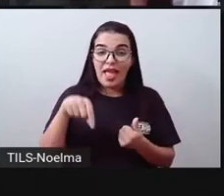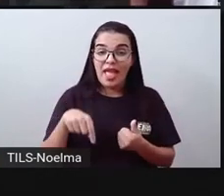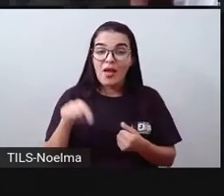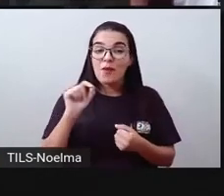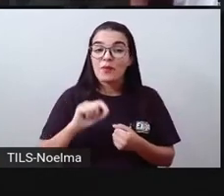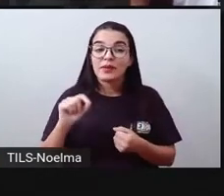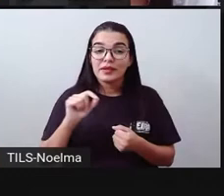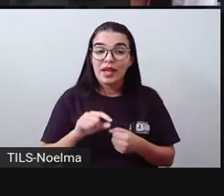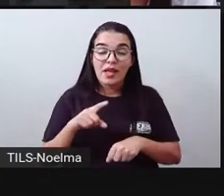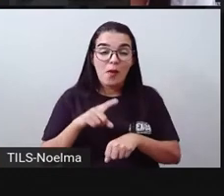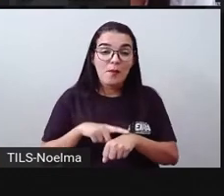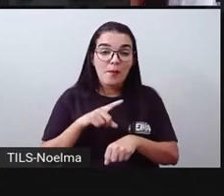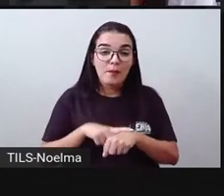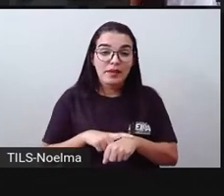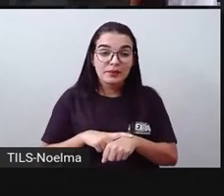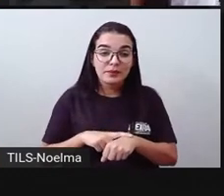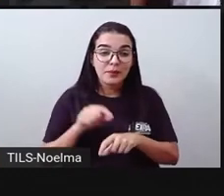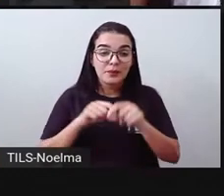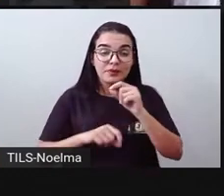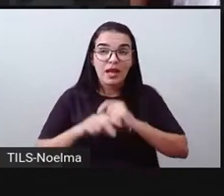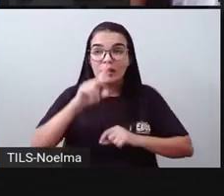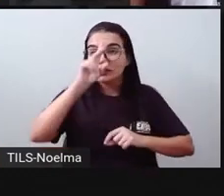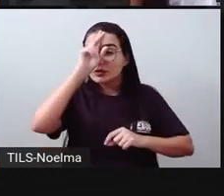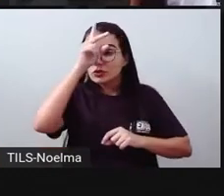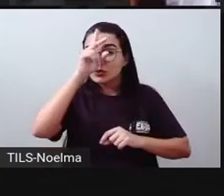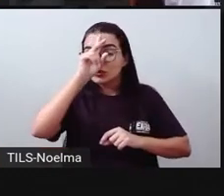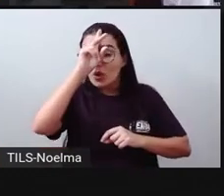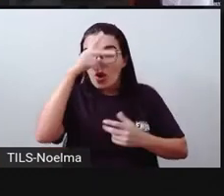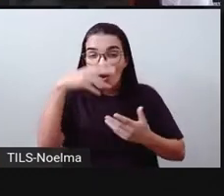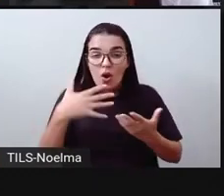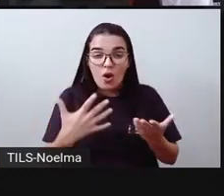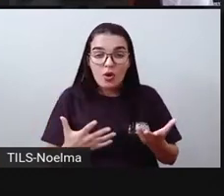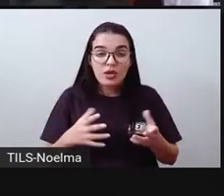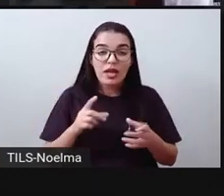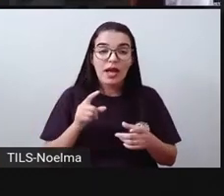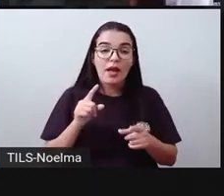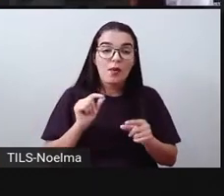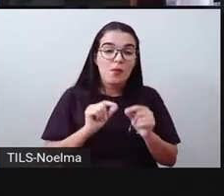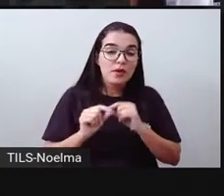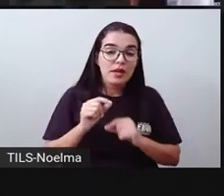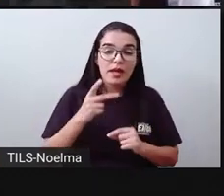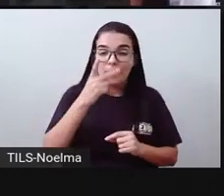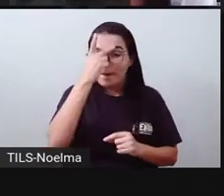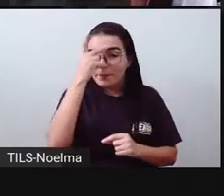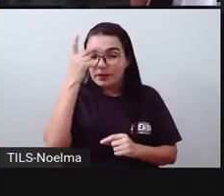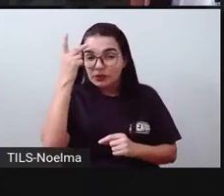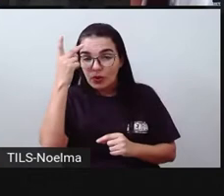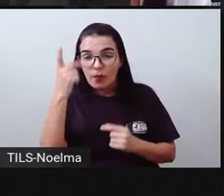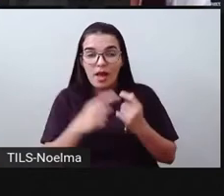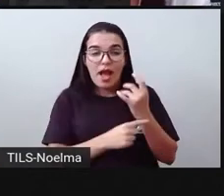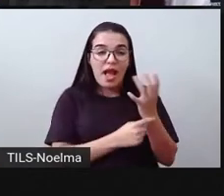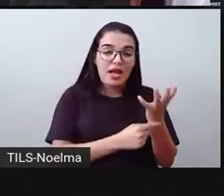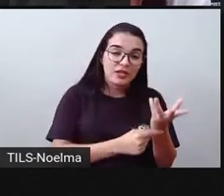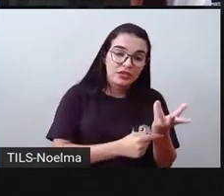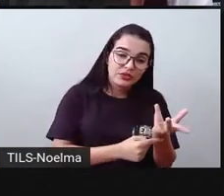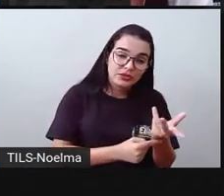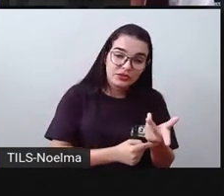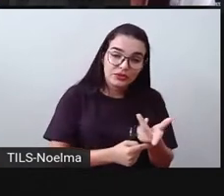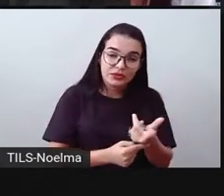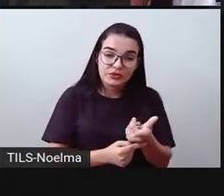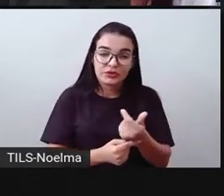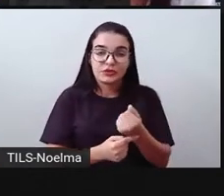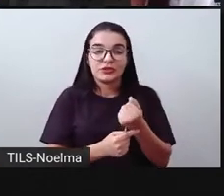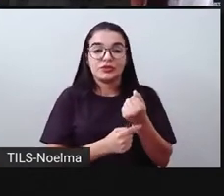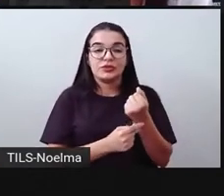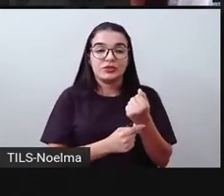feita em algum momento, né? Então, tem ali toda uma conjuntura histórica, tem ali um aspecto histórico, uma relação com o